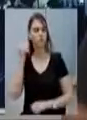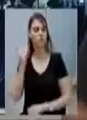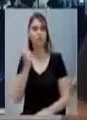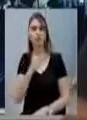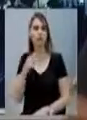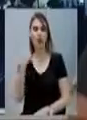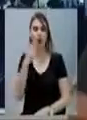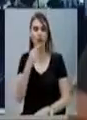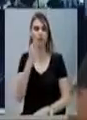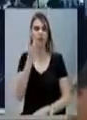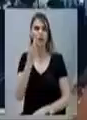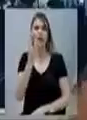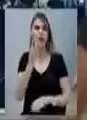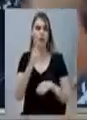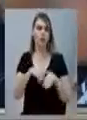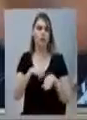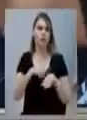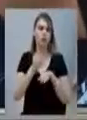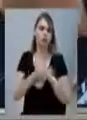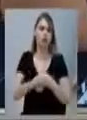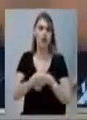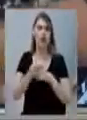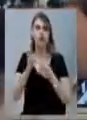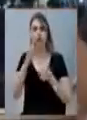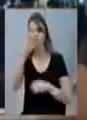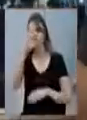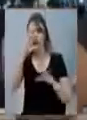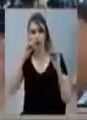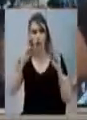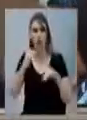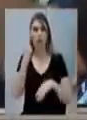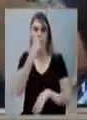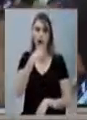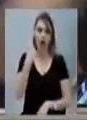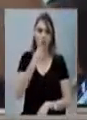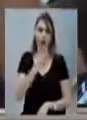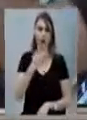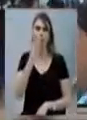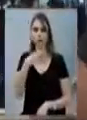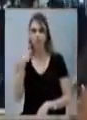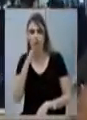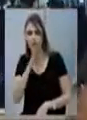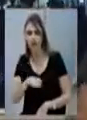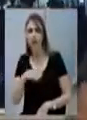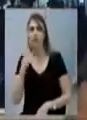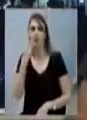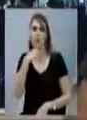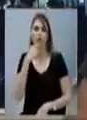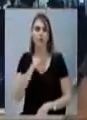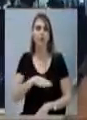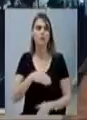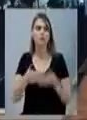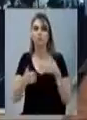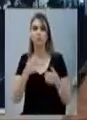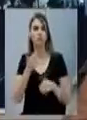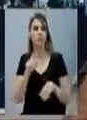hora. três horas da manhã, quatro horas da manhã, é meia-noite, é uma hora, é três da tarde, é duas da tarde, é uma da tarde. Não